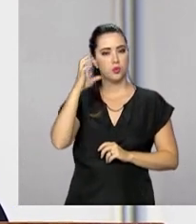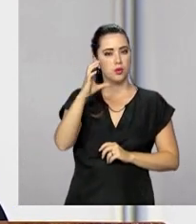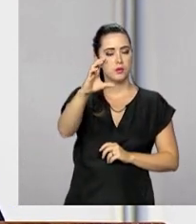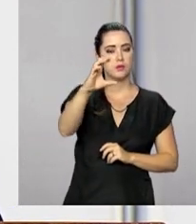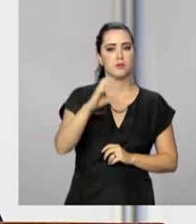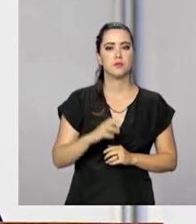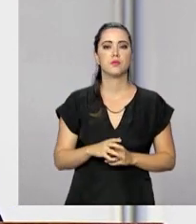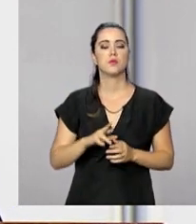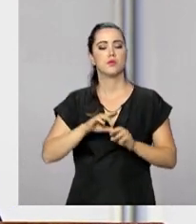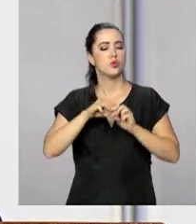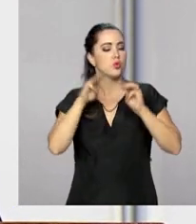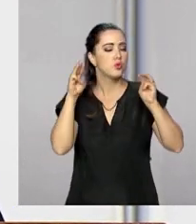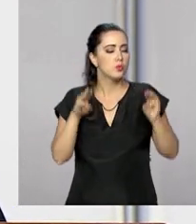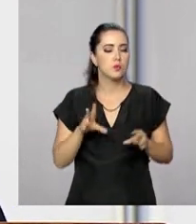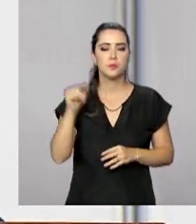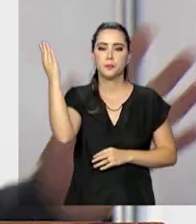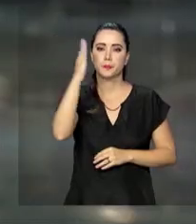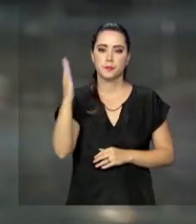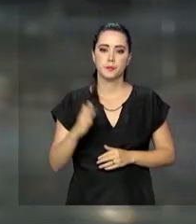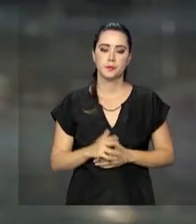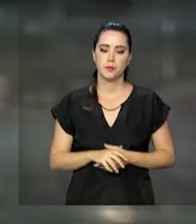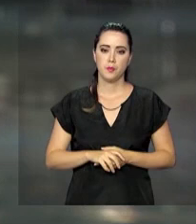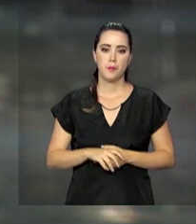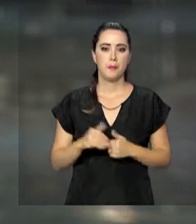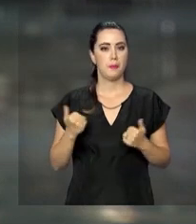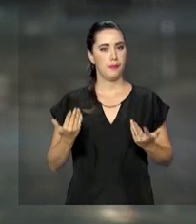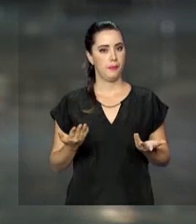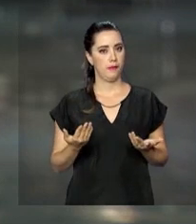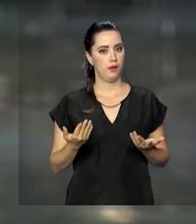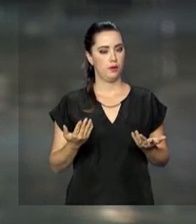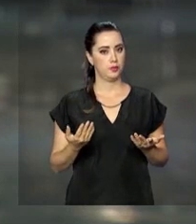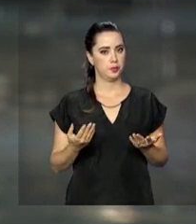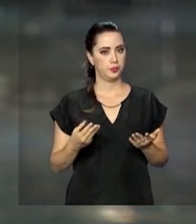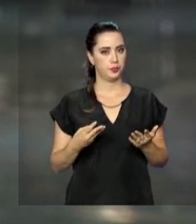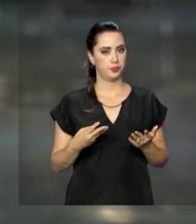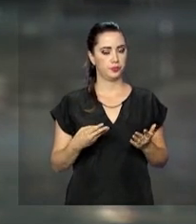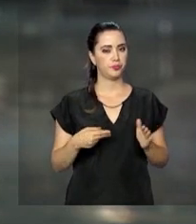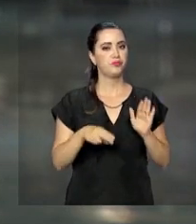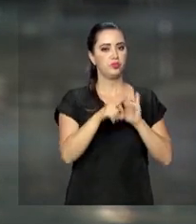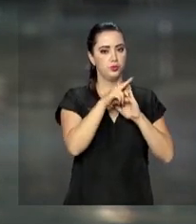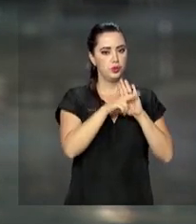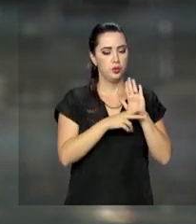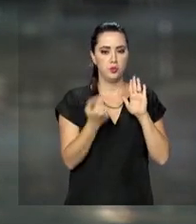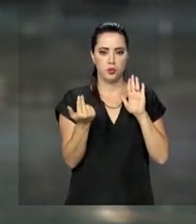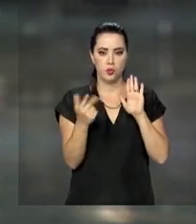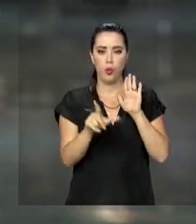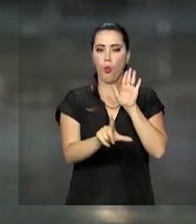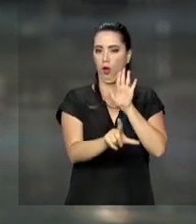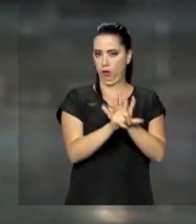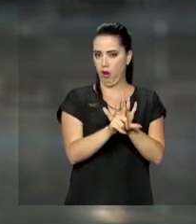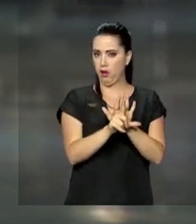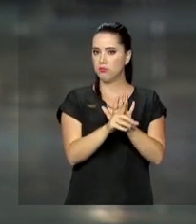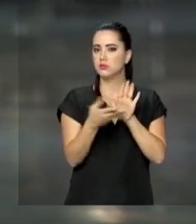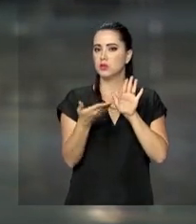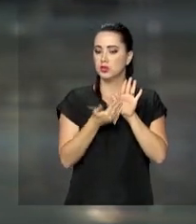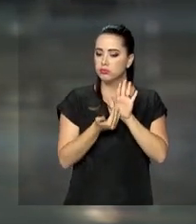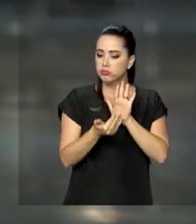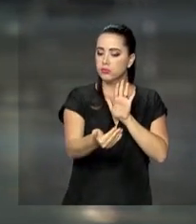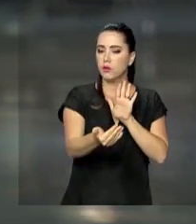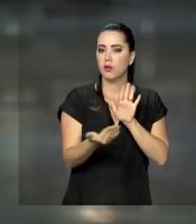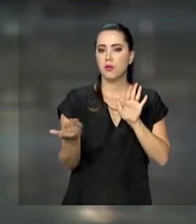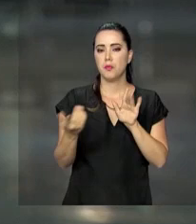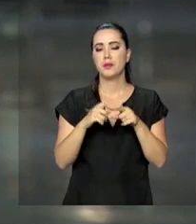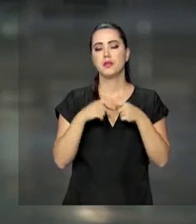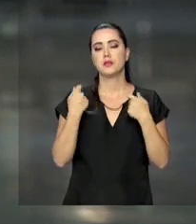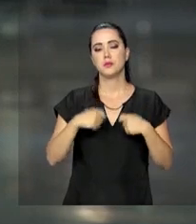e dos museus no país. Bom, as medidas, elas têm força de lei, passam a valer de forma imediata,